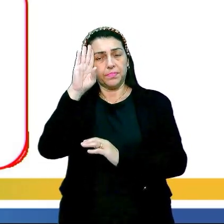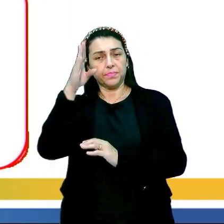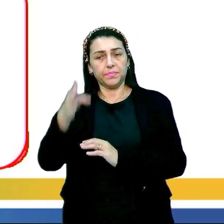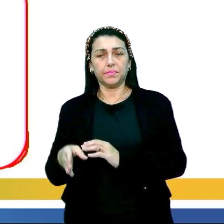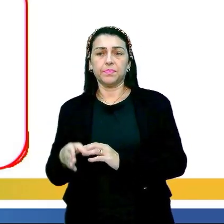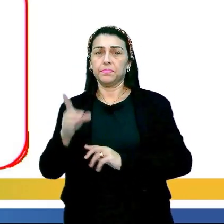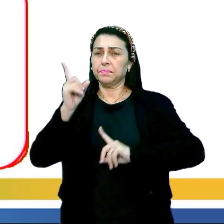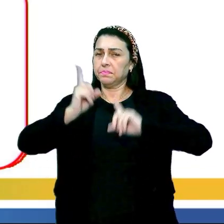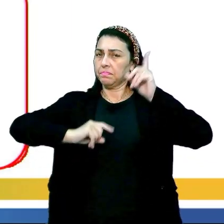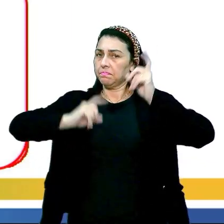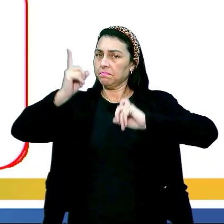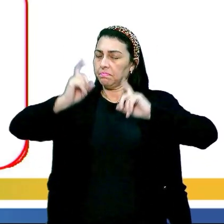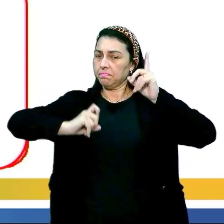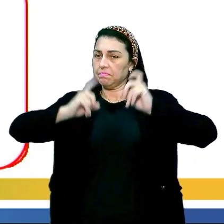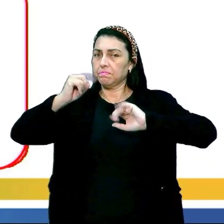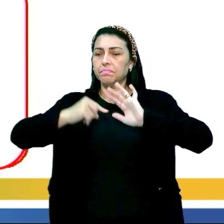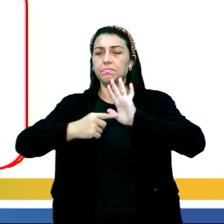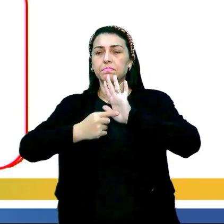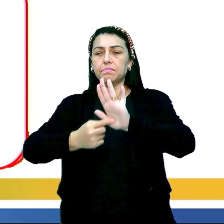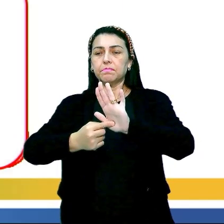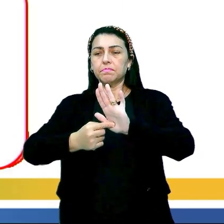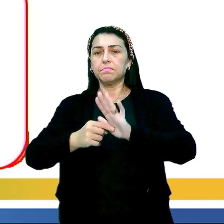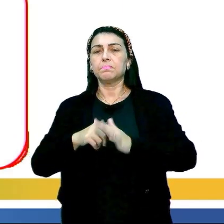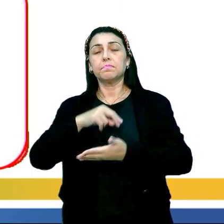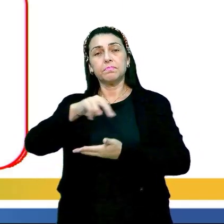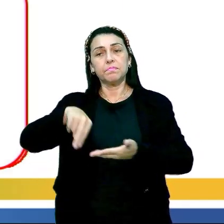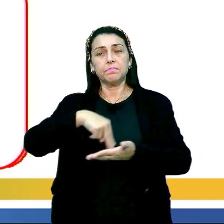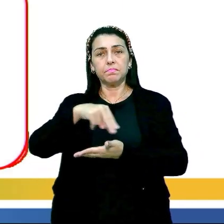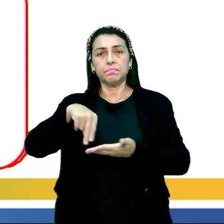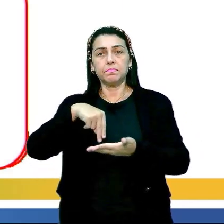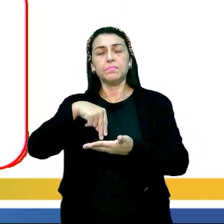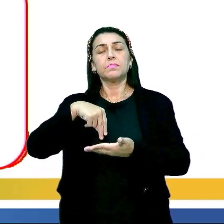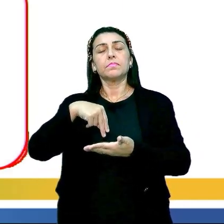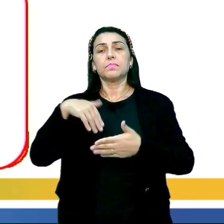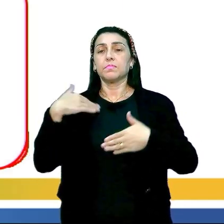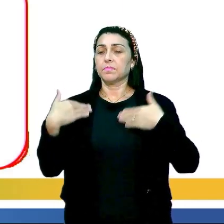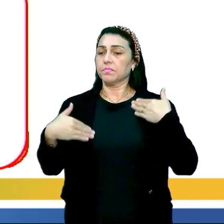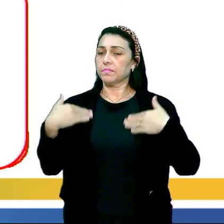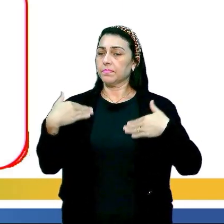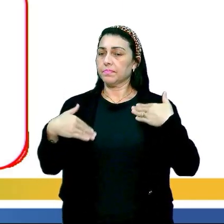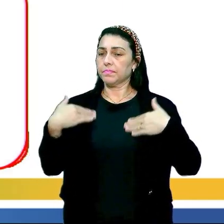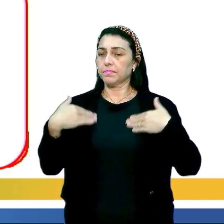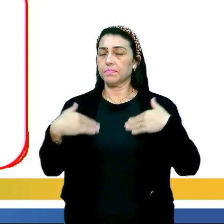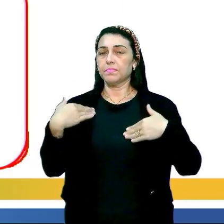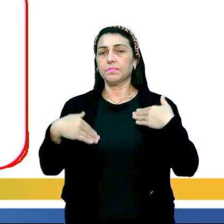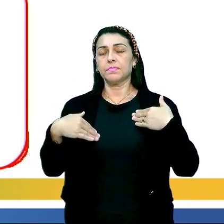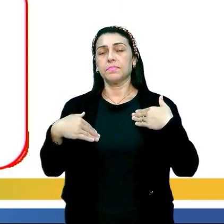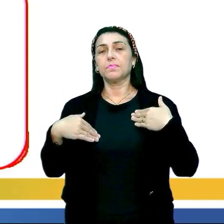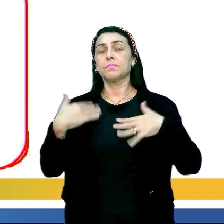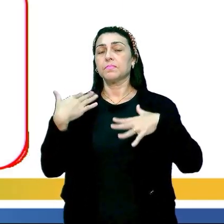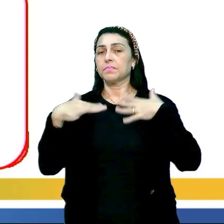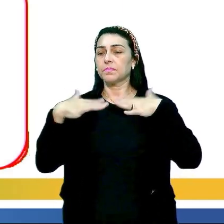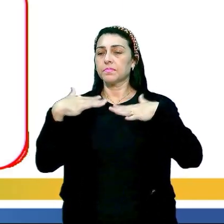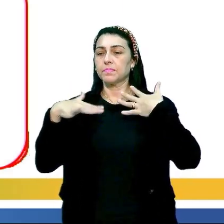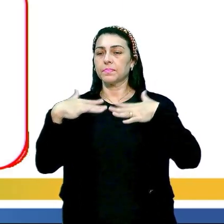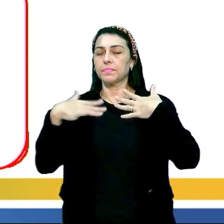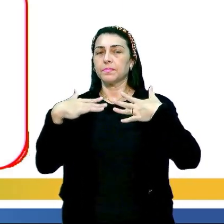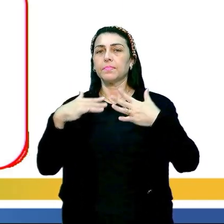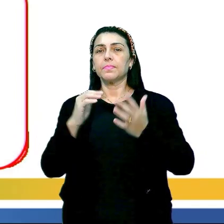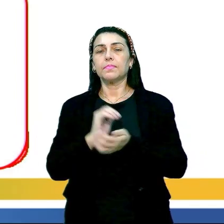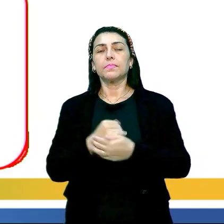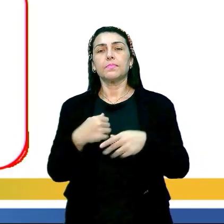está a expressividade, né? É uma dança que ela envolve tanto, né, ali, os movimentos,